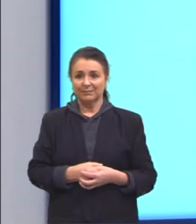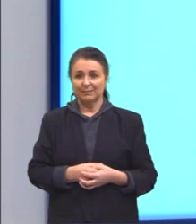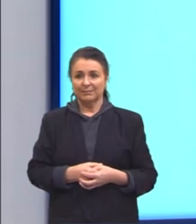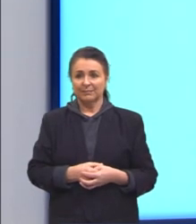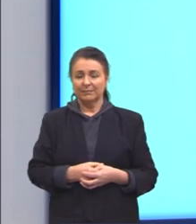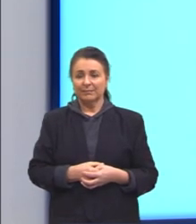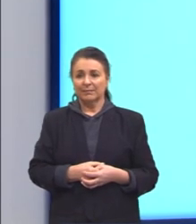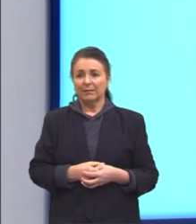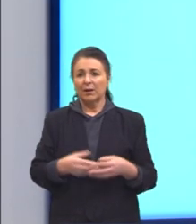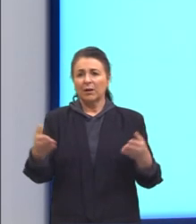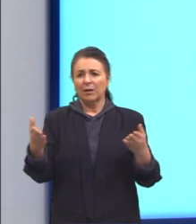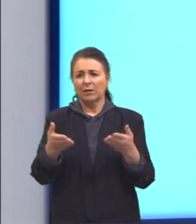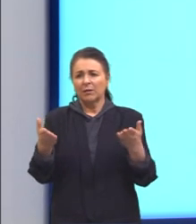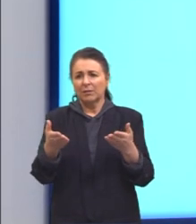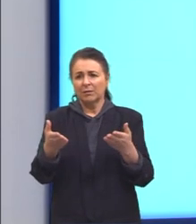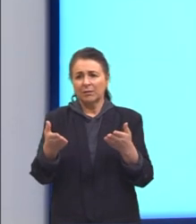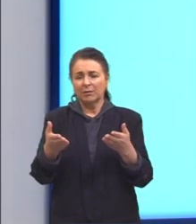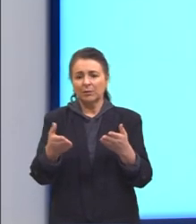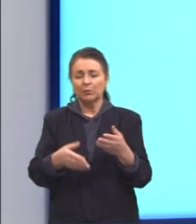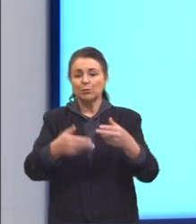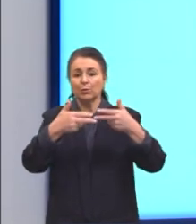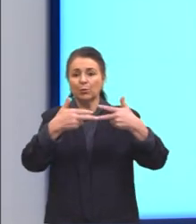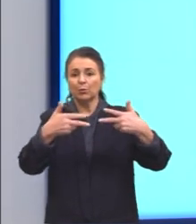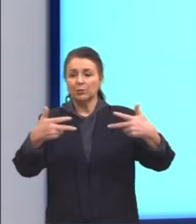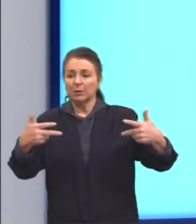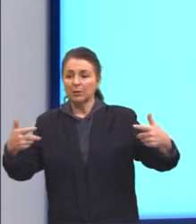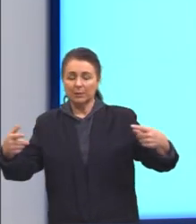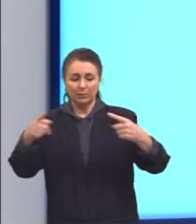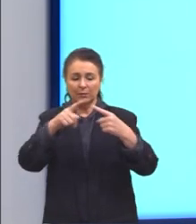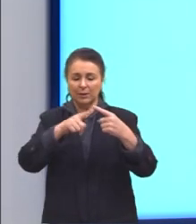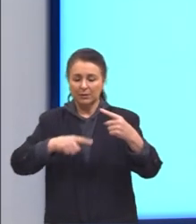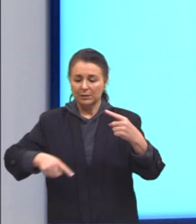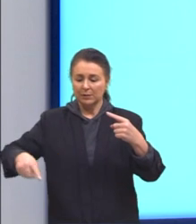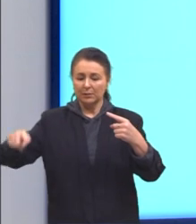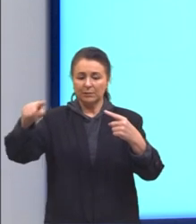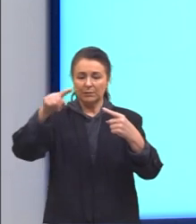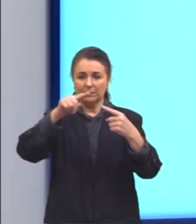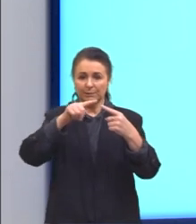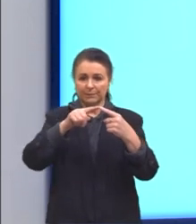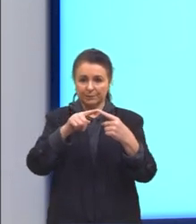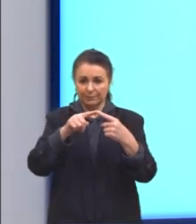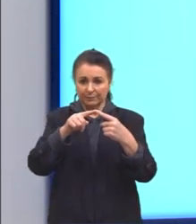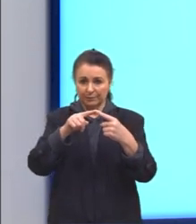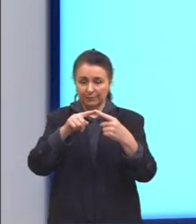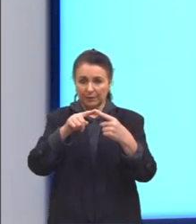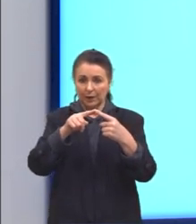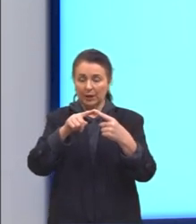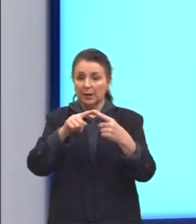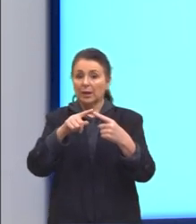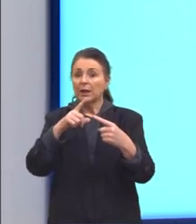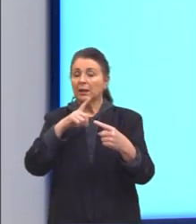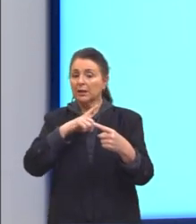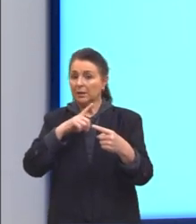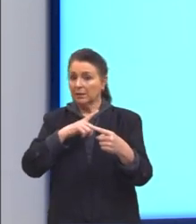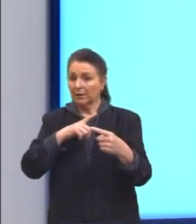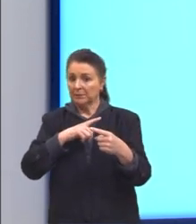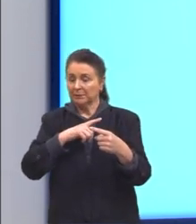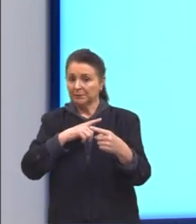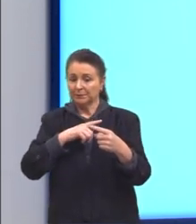Nós vamos ver agora então os elementos da circunferência. Em toda circunferência nós temos